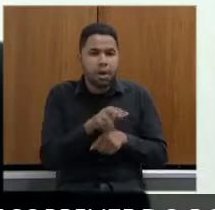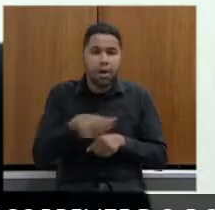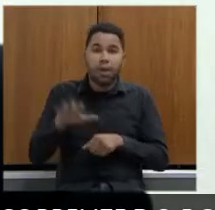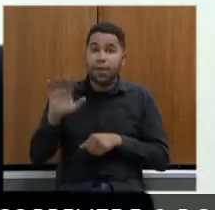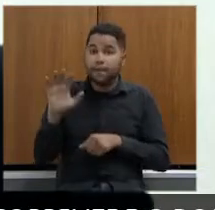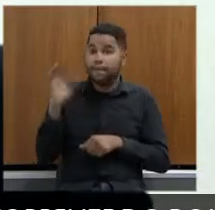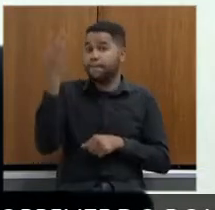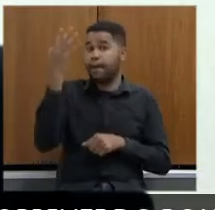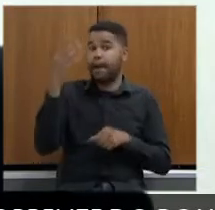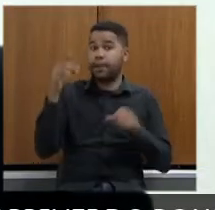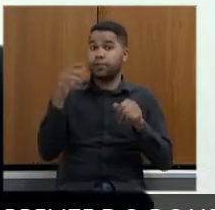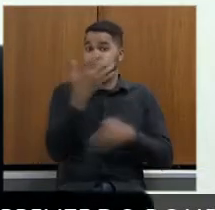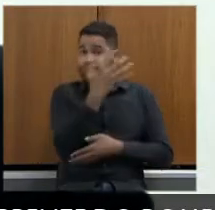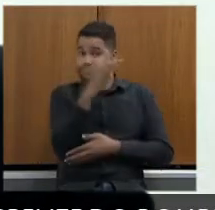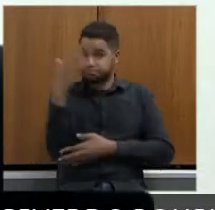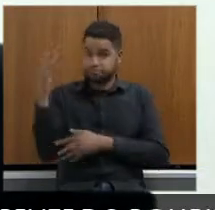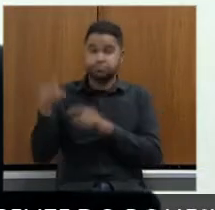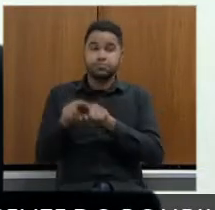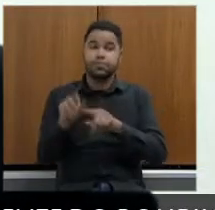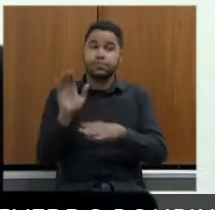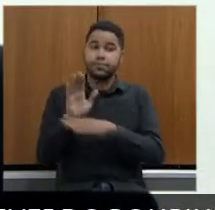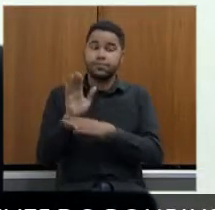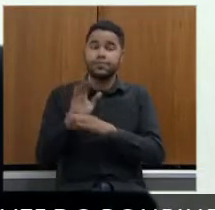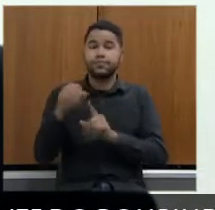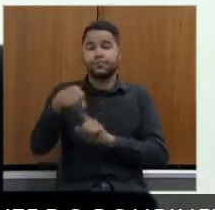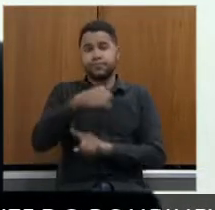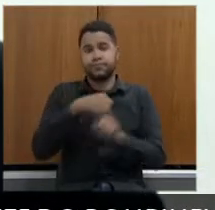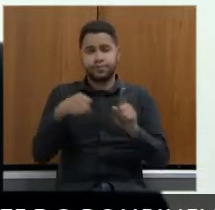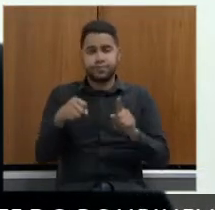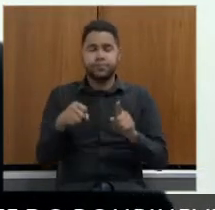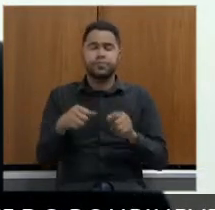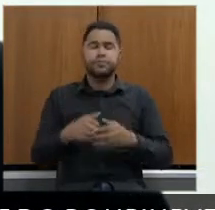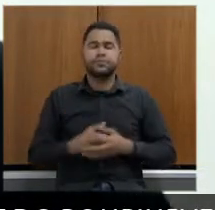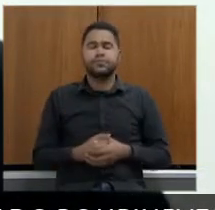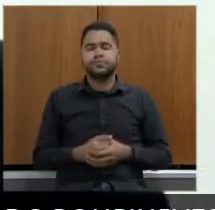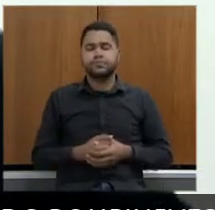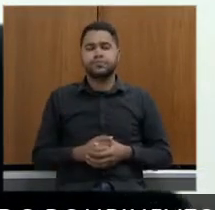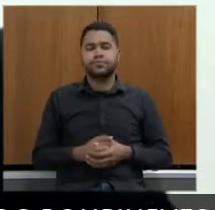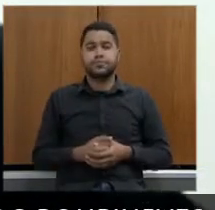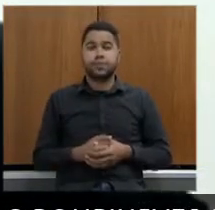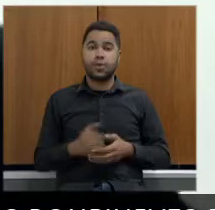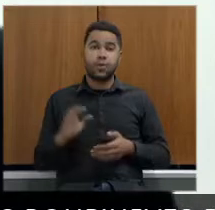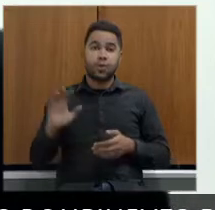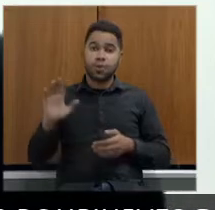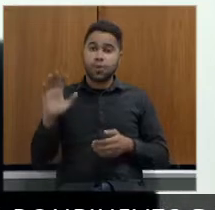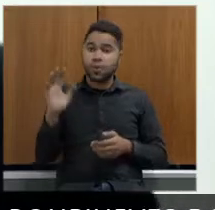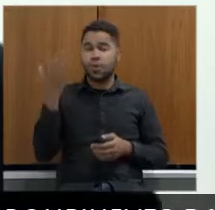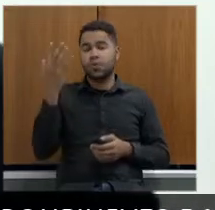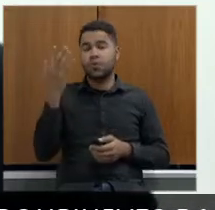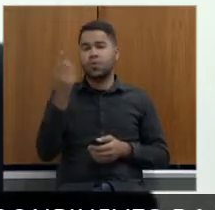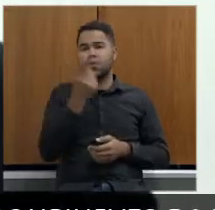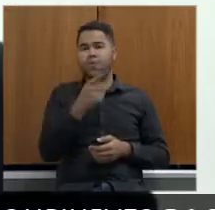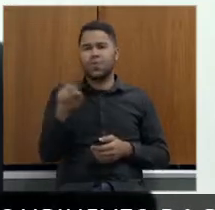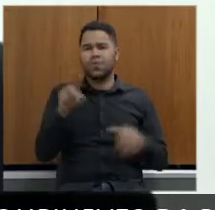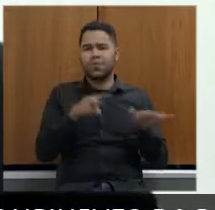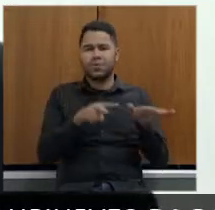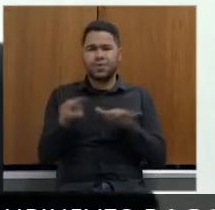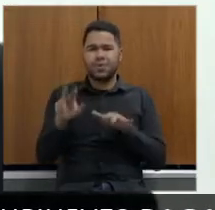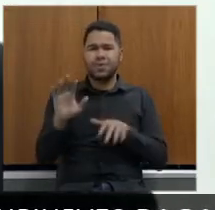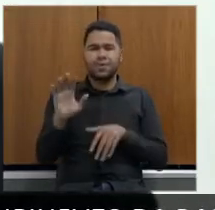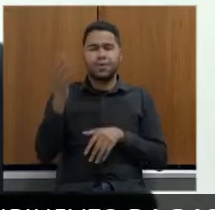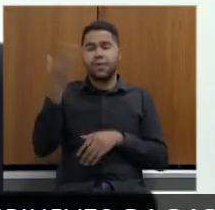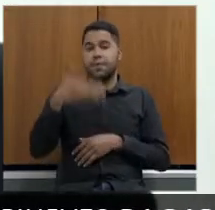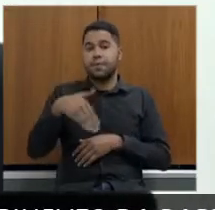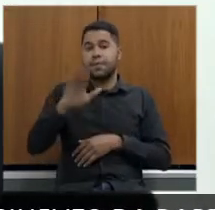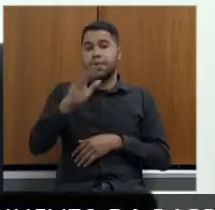e da mesma forma os benefícios sociais afinal de contas é algo que aconteceu na última semana o impacto de mais de